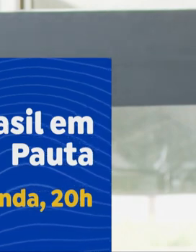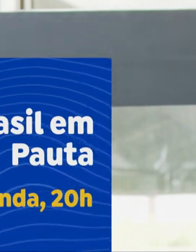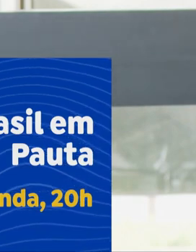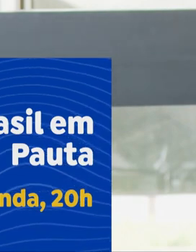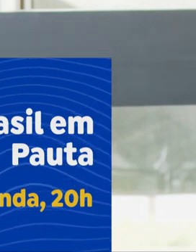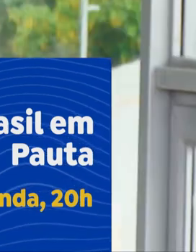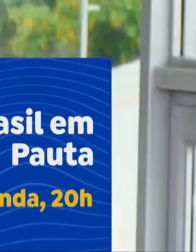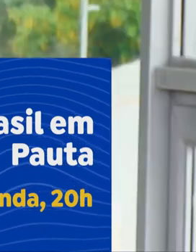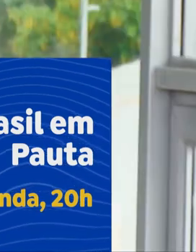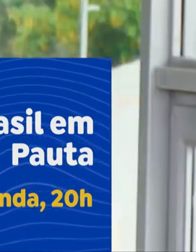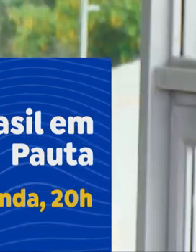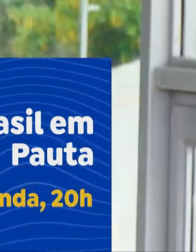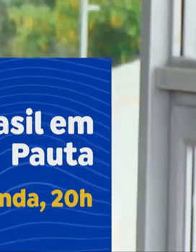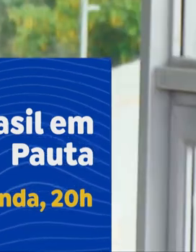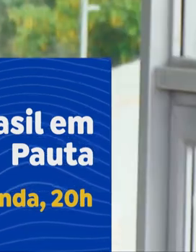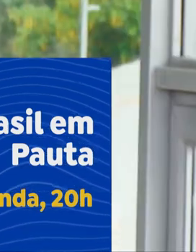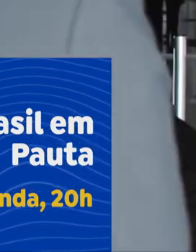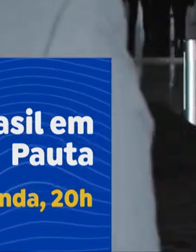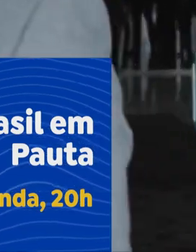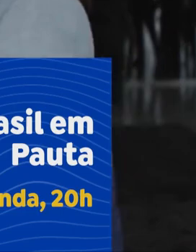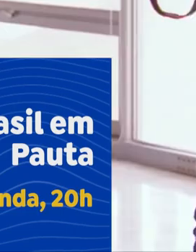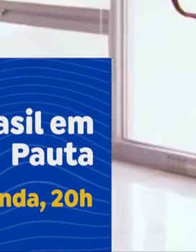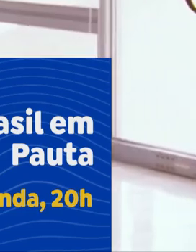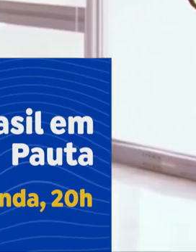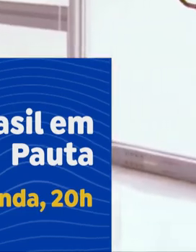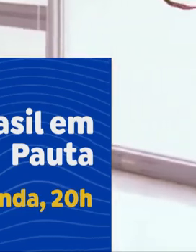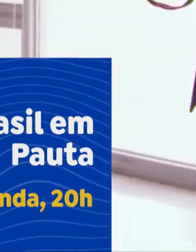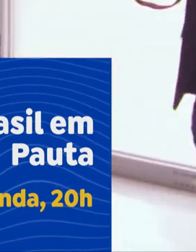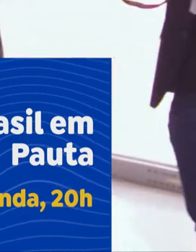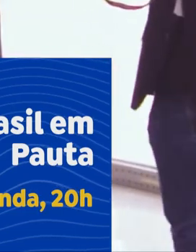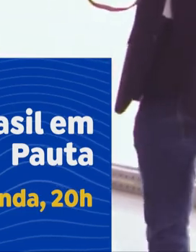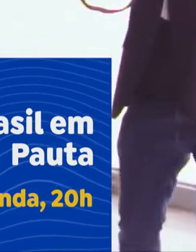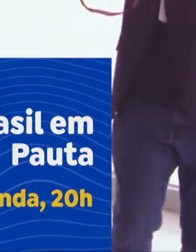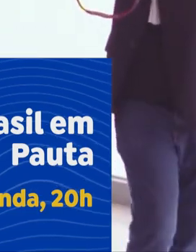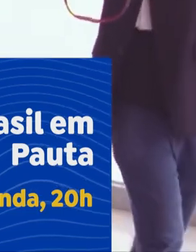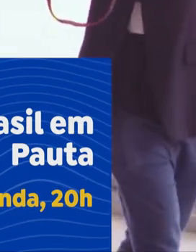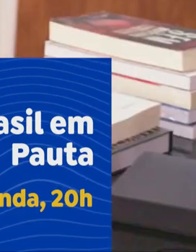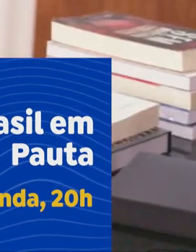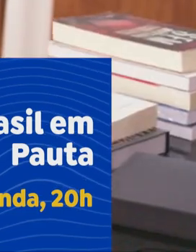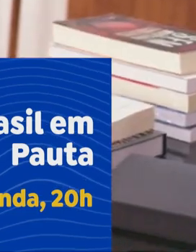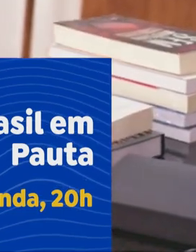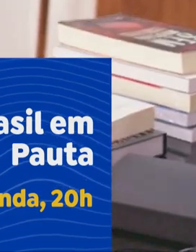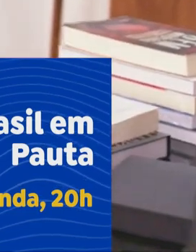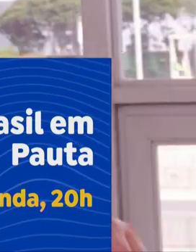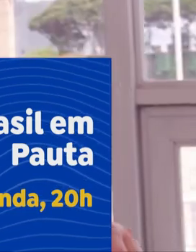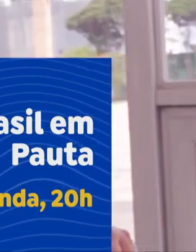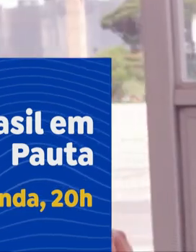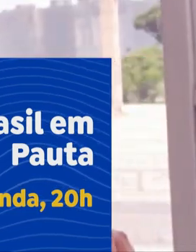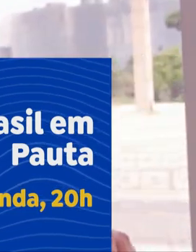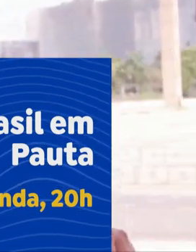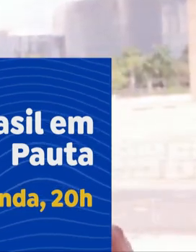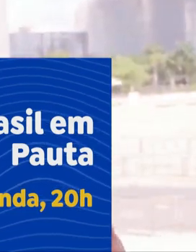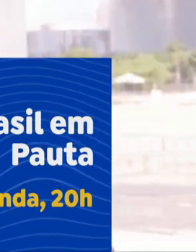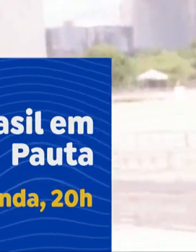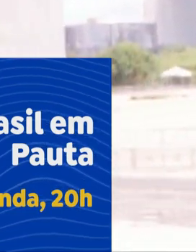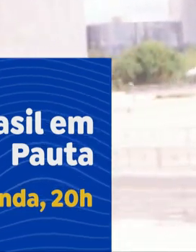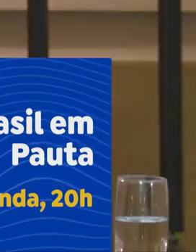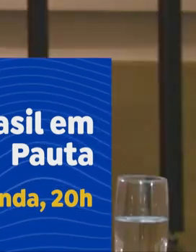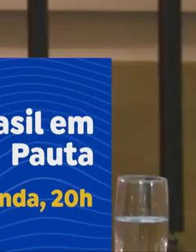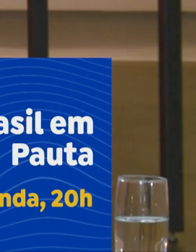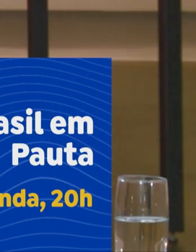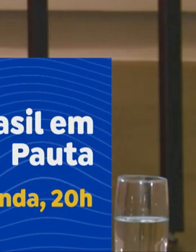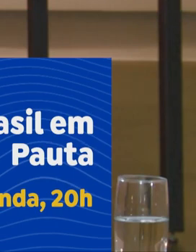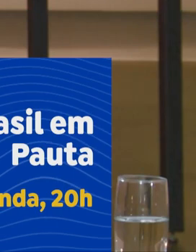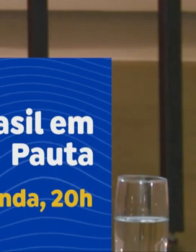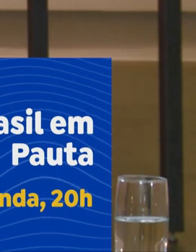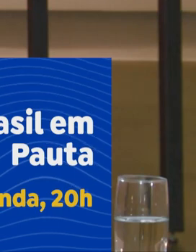insegurança no país. Devolver ao povo brasileiro programas, ações, direitos que o povo teve foram retirados. É